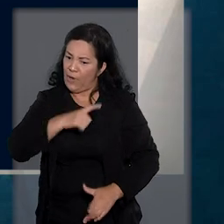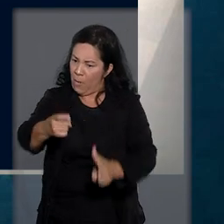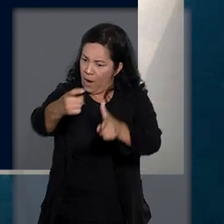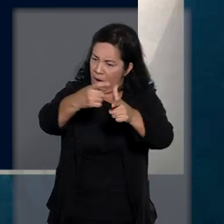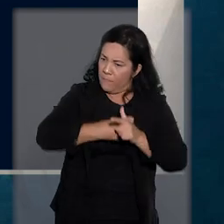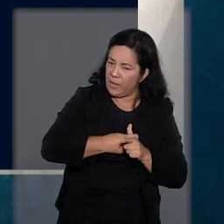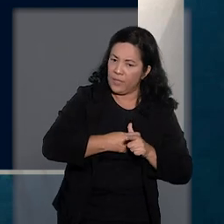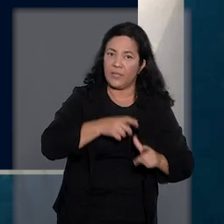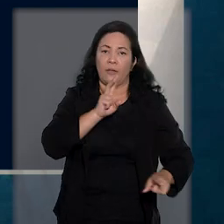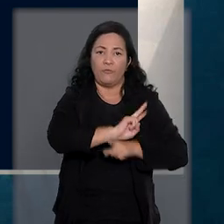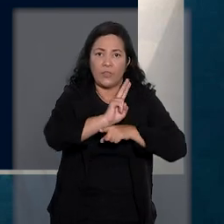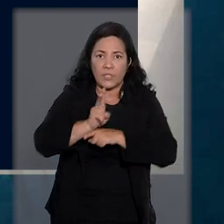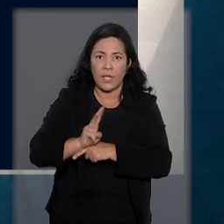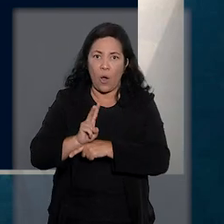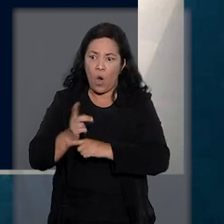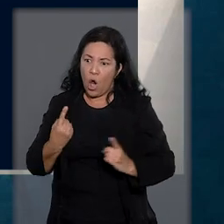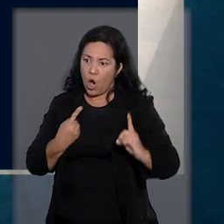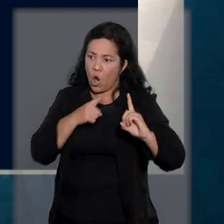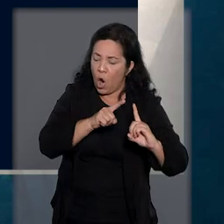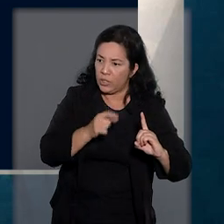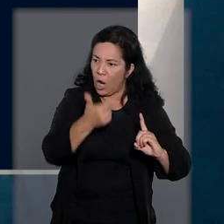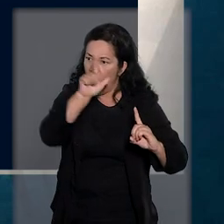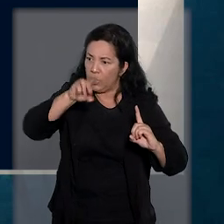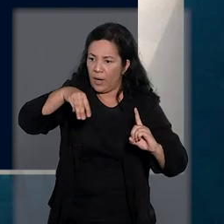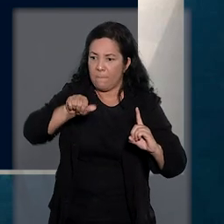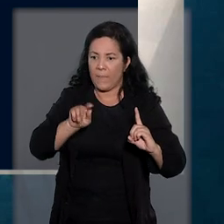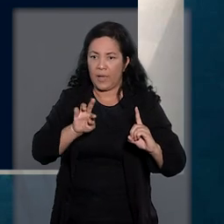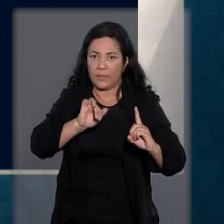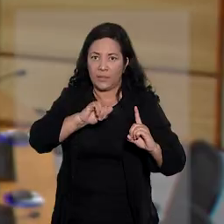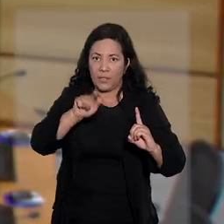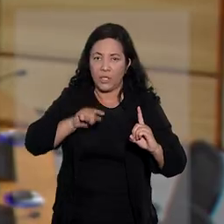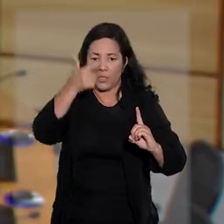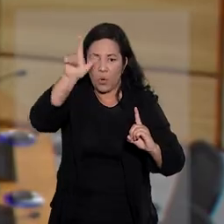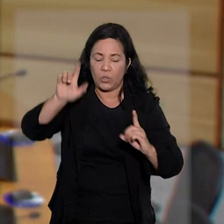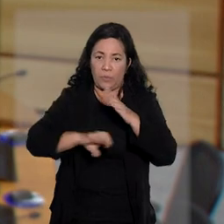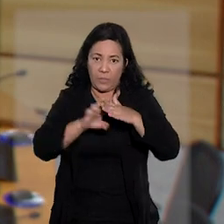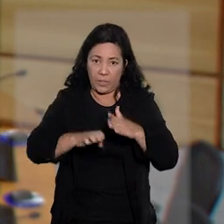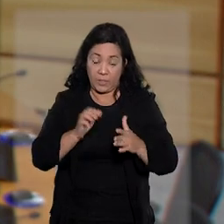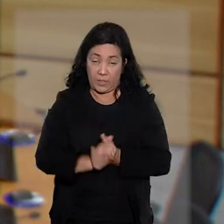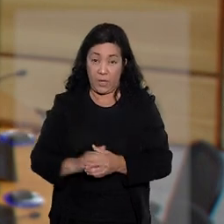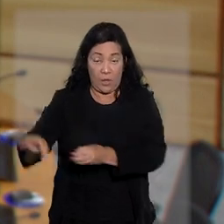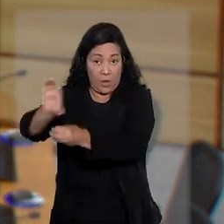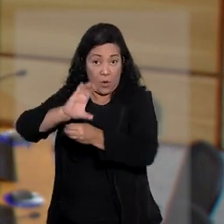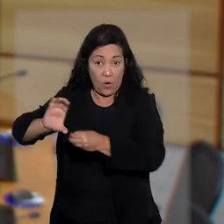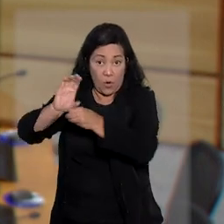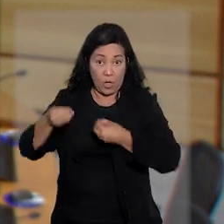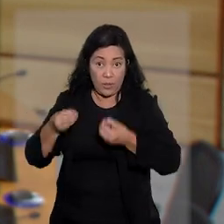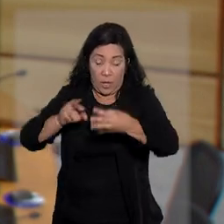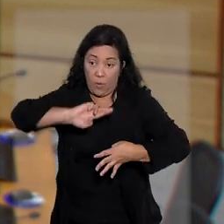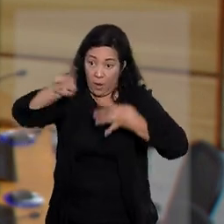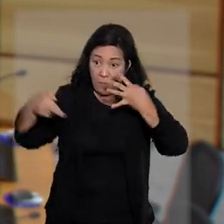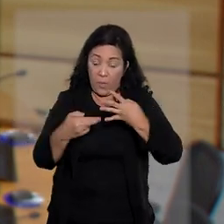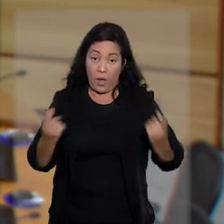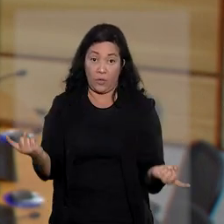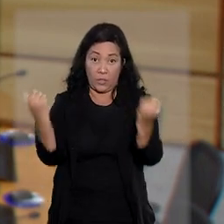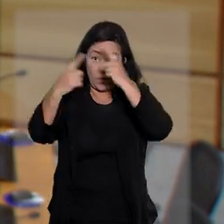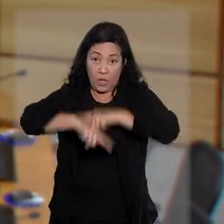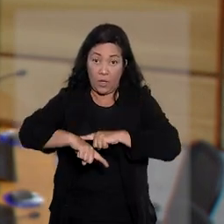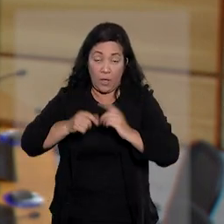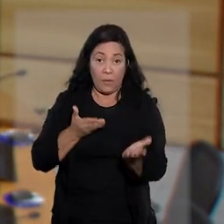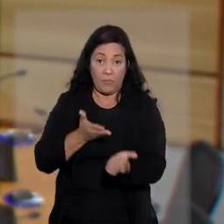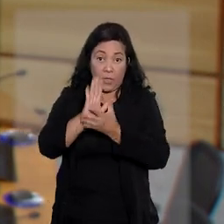pendência fiscal contra a matriz ou outra filial do mesmo grupo. O colegiado deu provimento a embargos de divergência